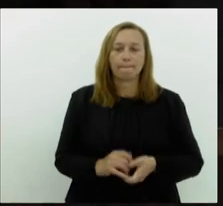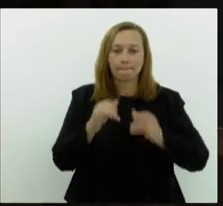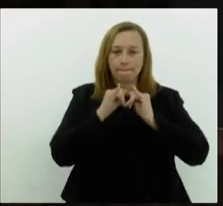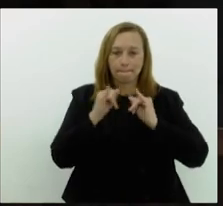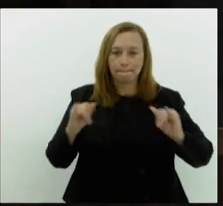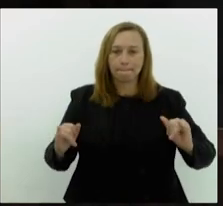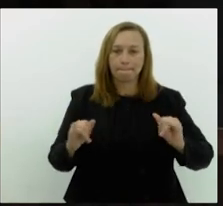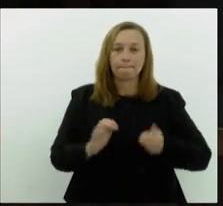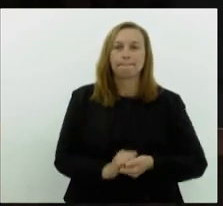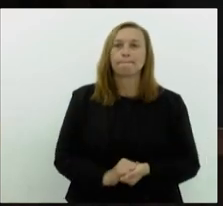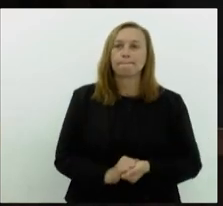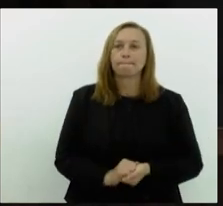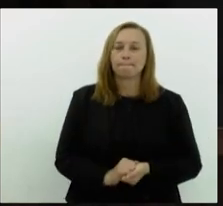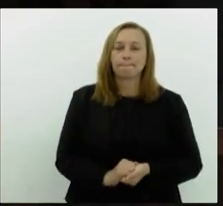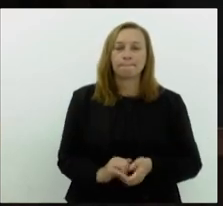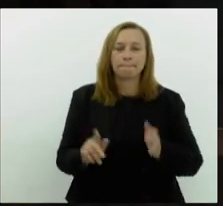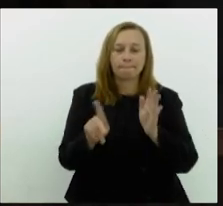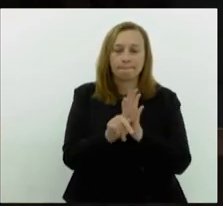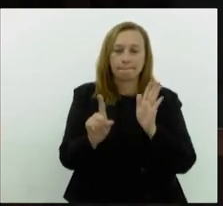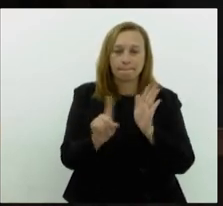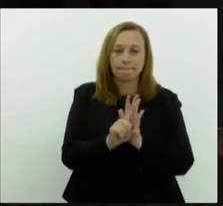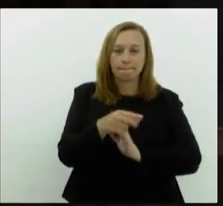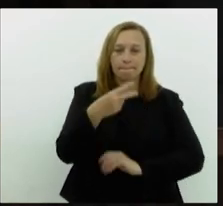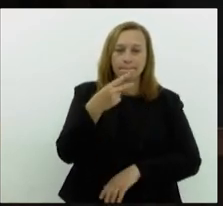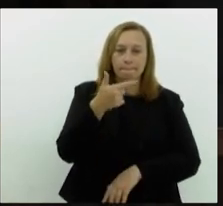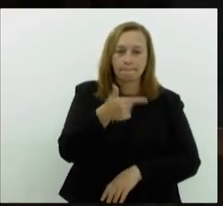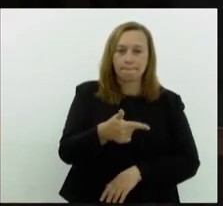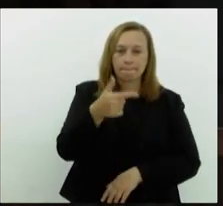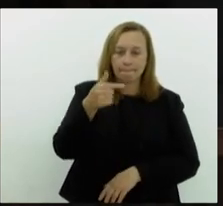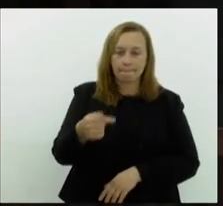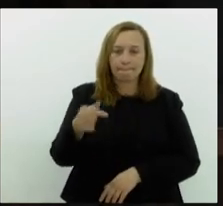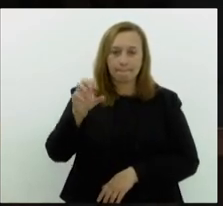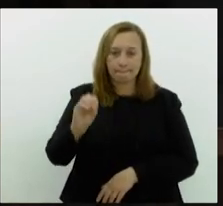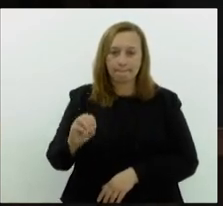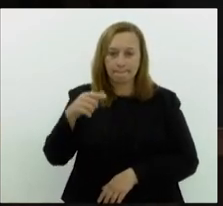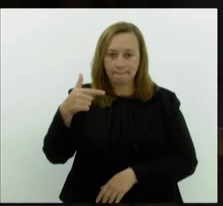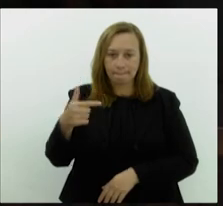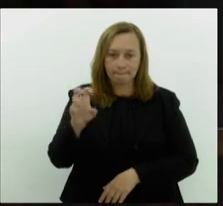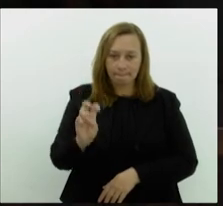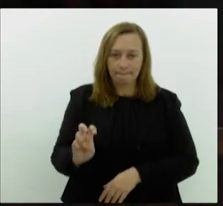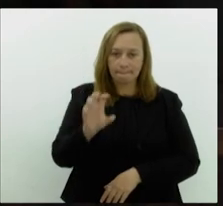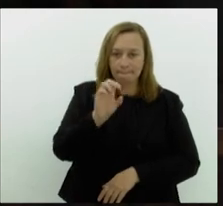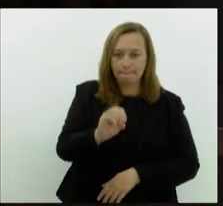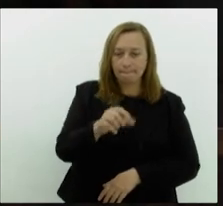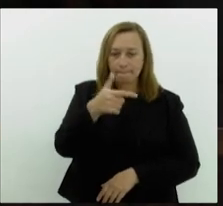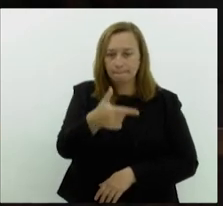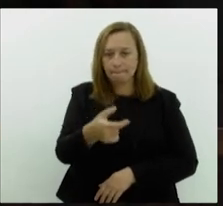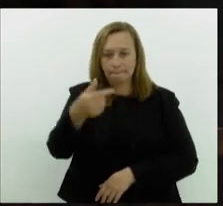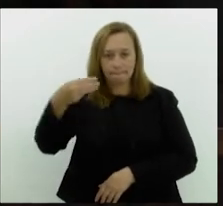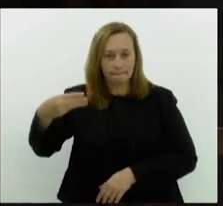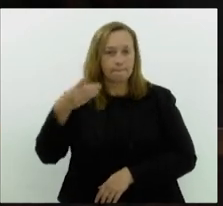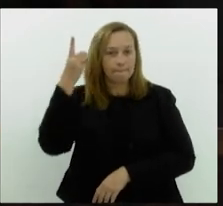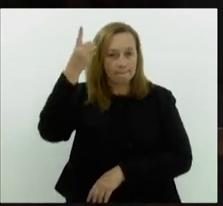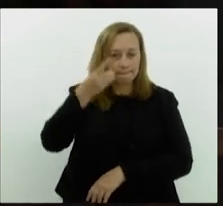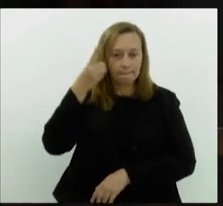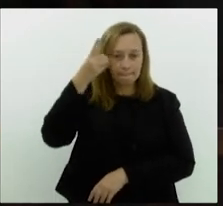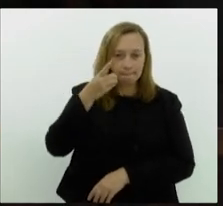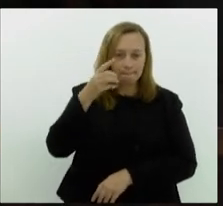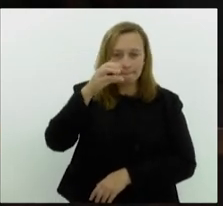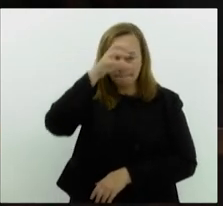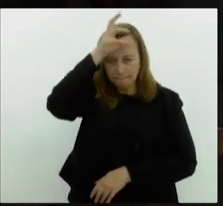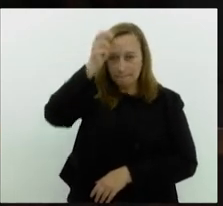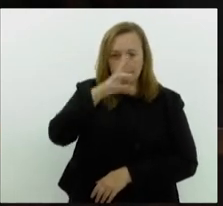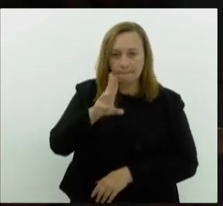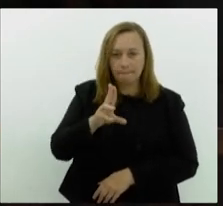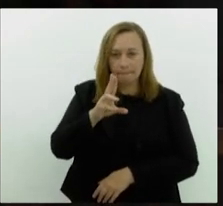anuncio projeto de lei nº 27005-2023, doutor e deputado Tiago